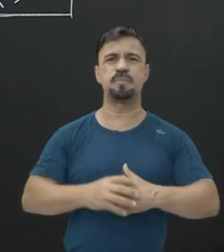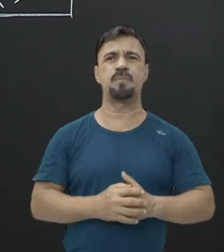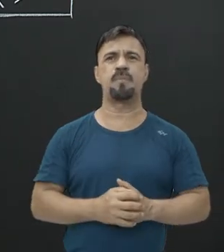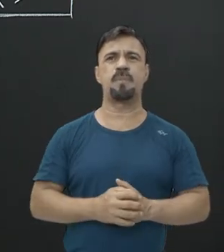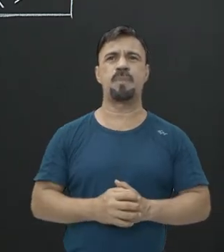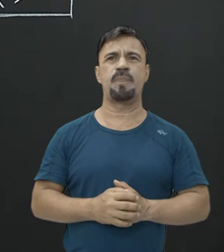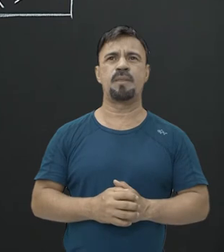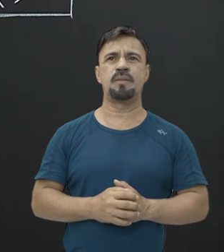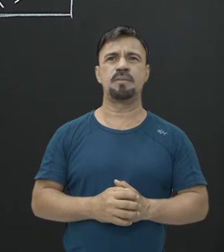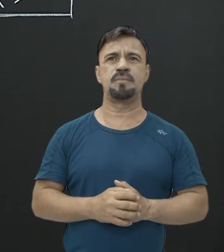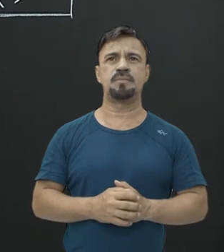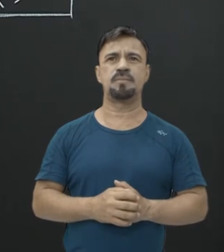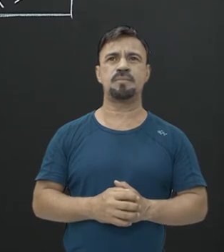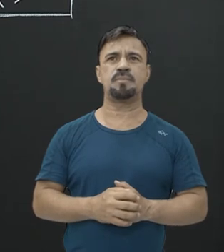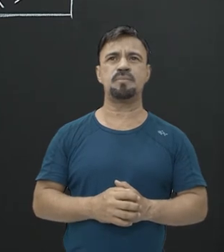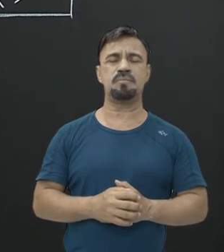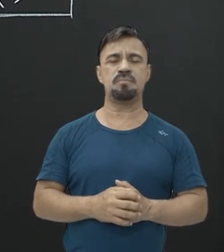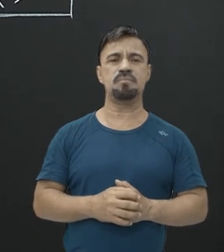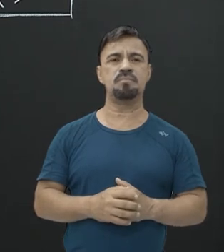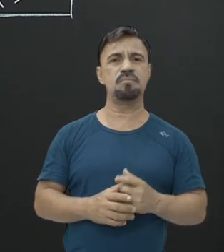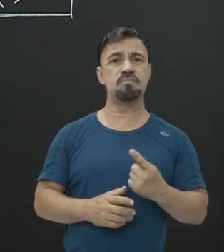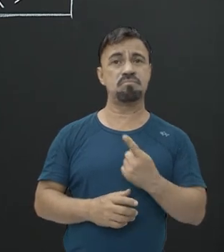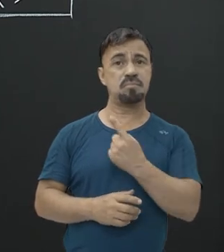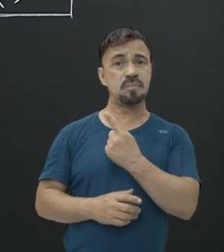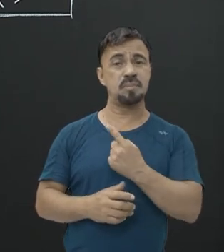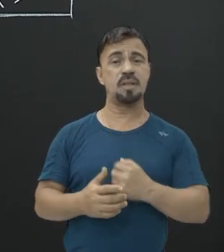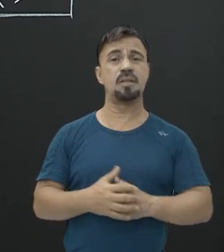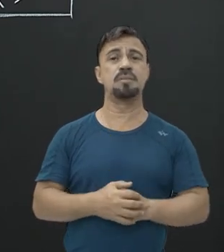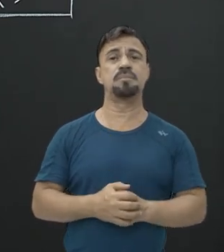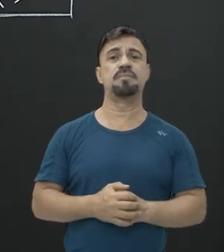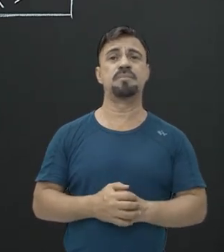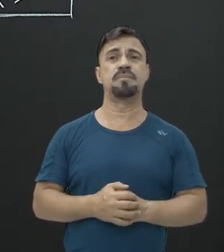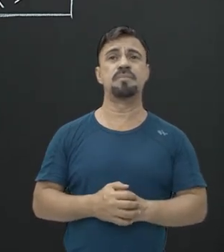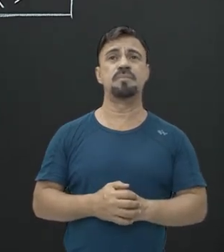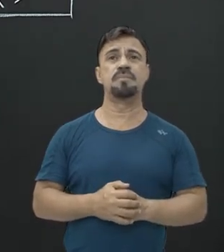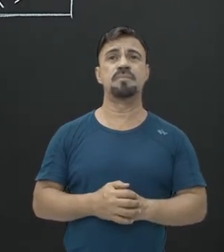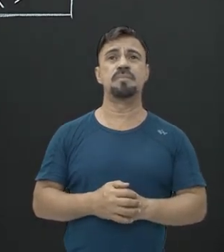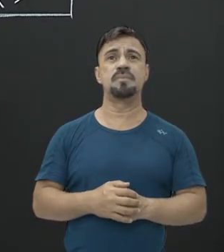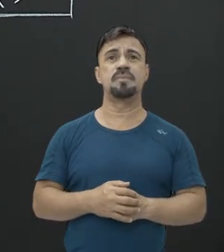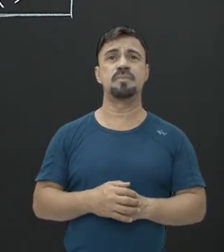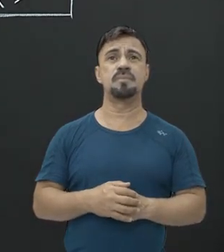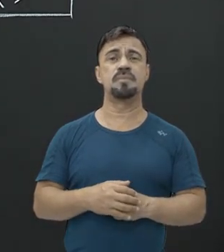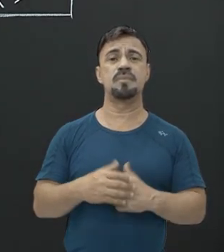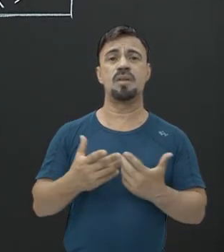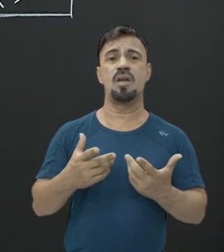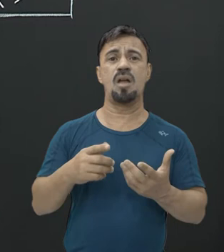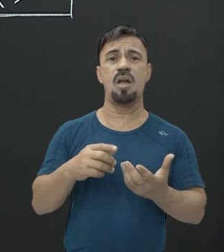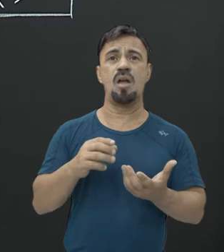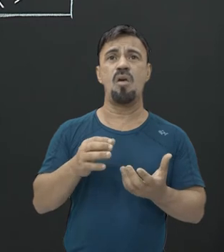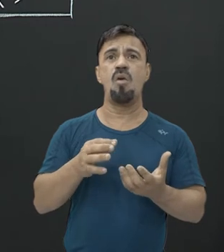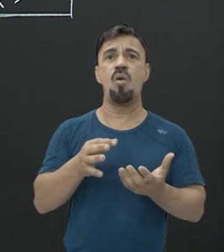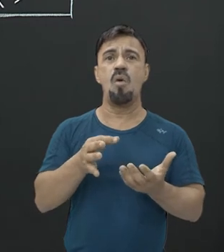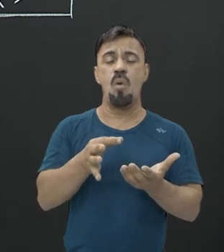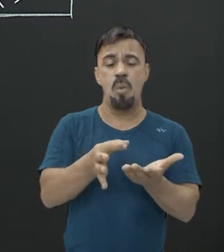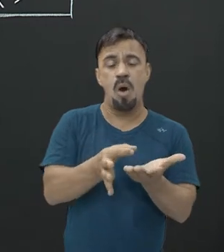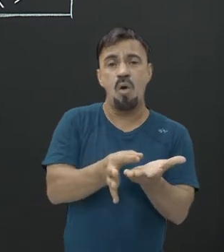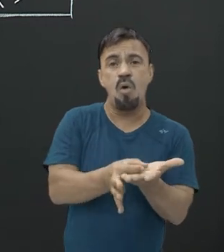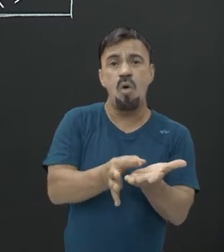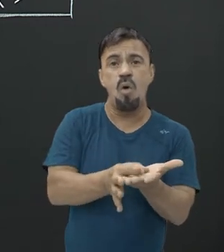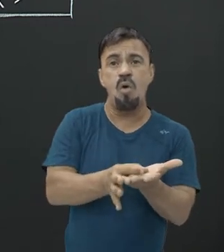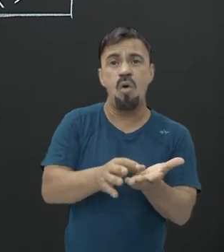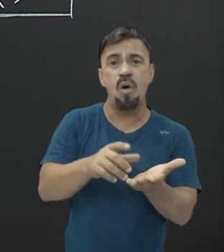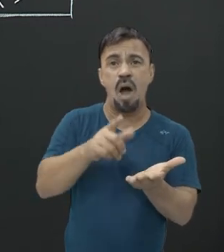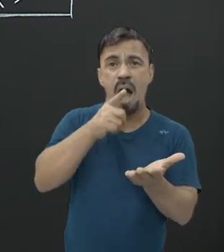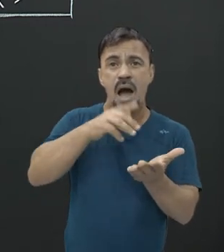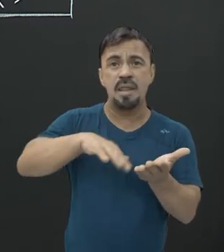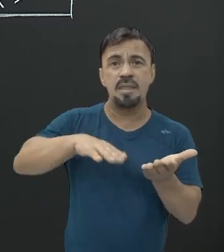Você pensa logo nisso aqui. O resto, com uma alçada ali, uma pena ou uma concha, é o mais comum